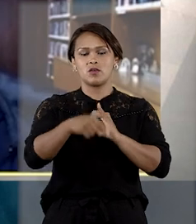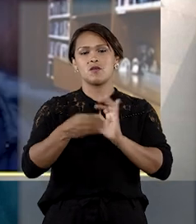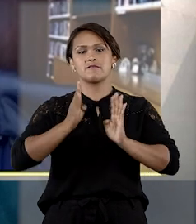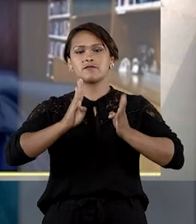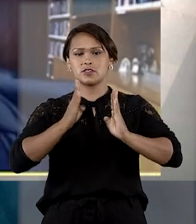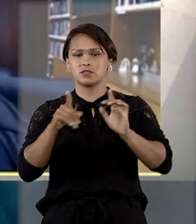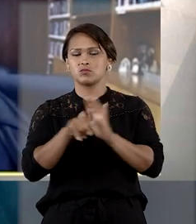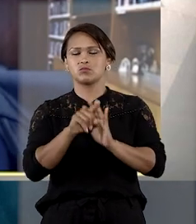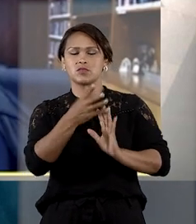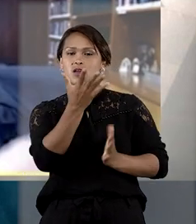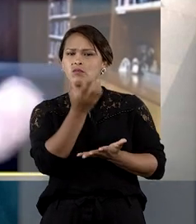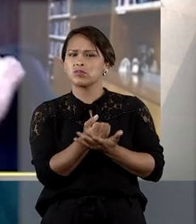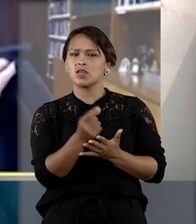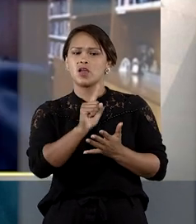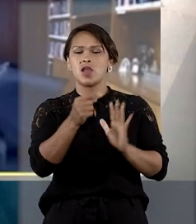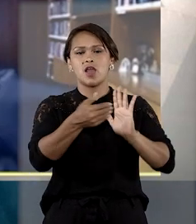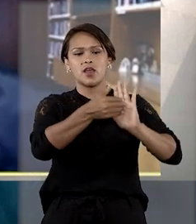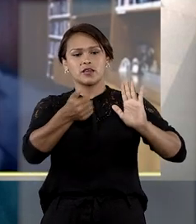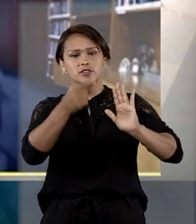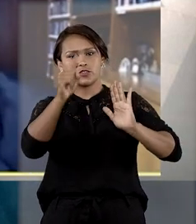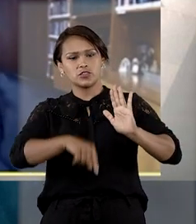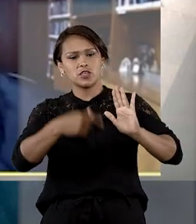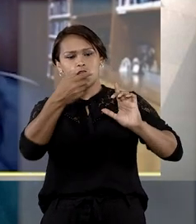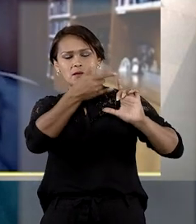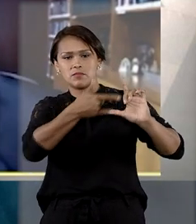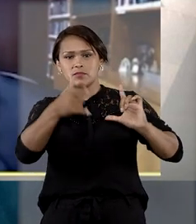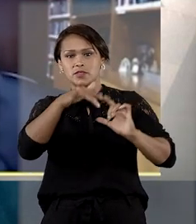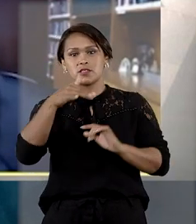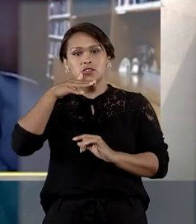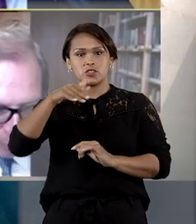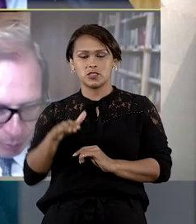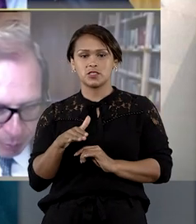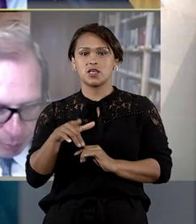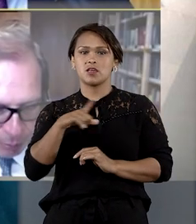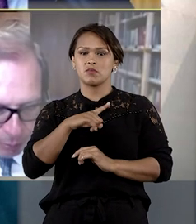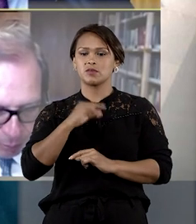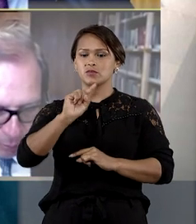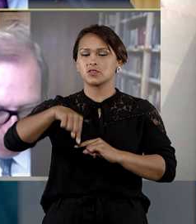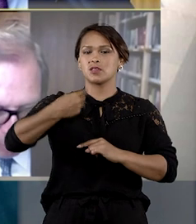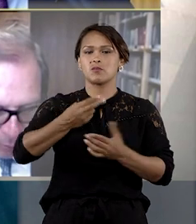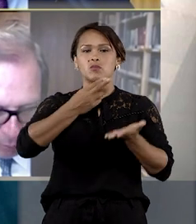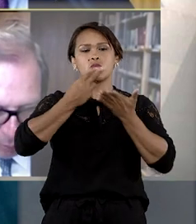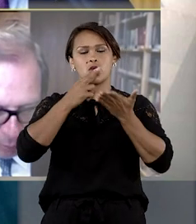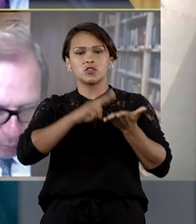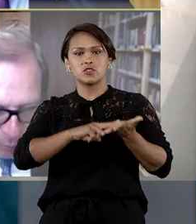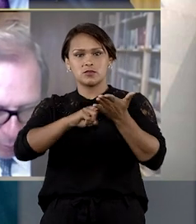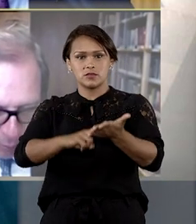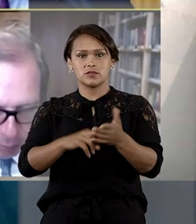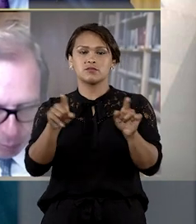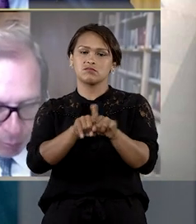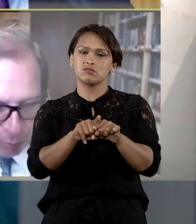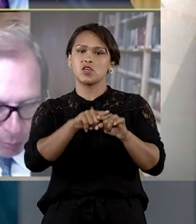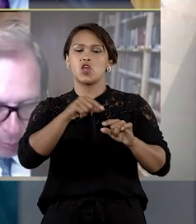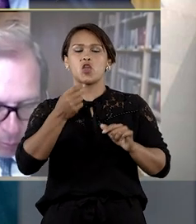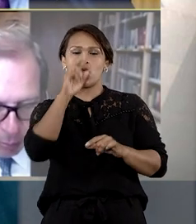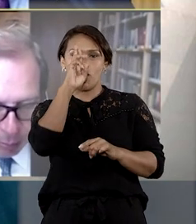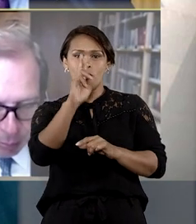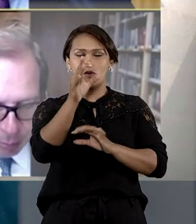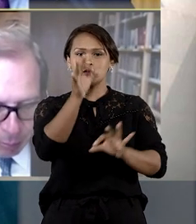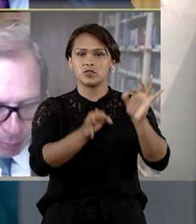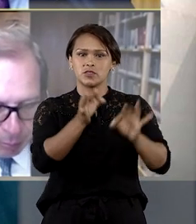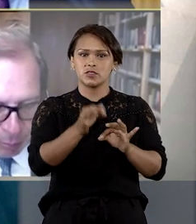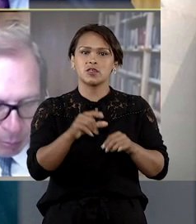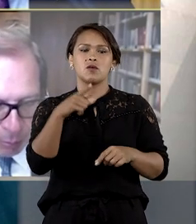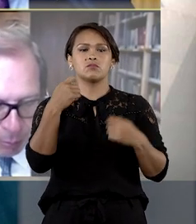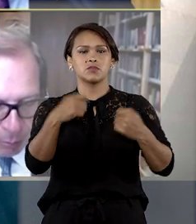aplicação que se nega a excluir publicação ofensiva à pessoa menor de idade, mesmo depois de notificado e ainda sem ordem judicial,